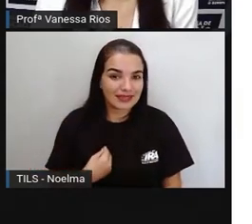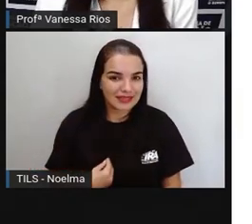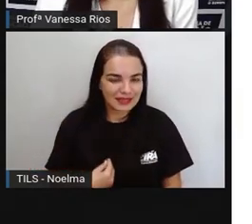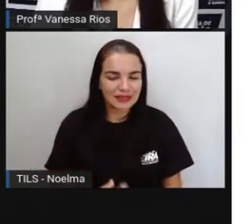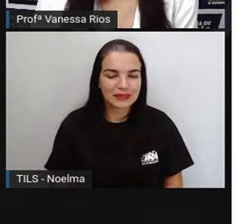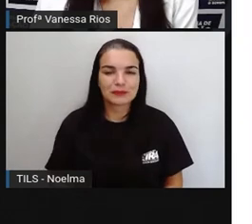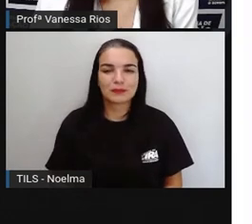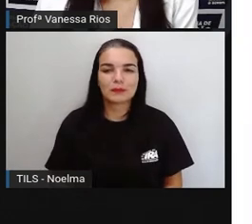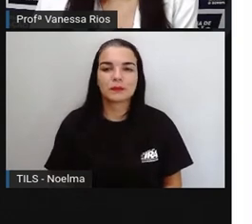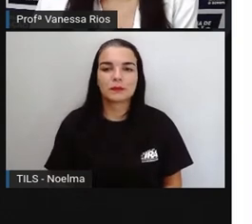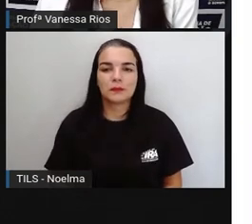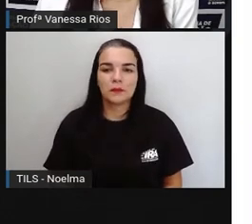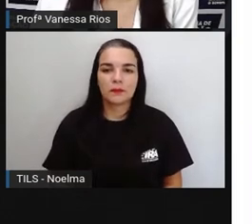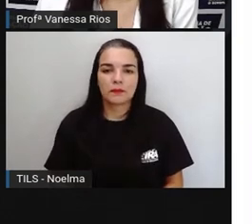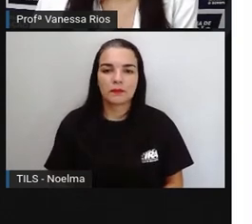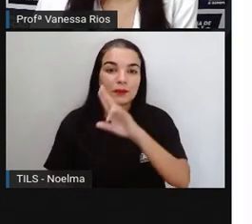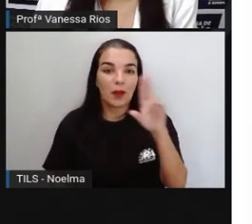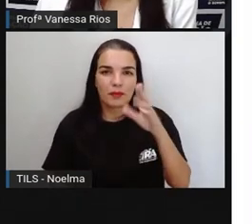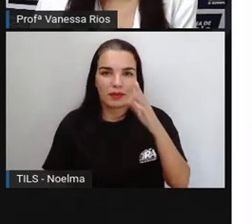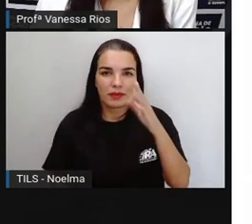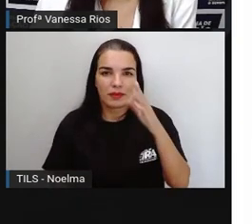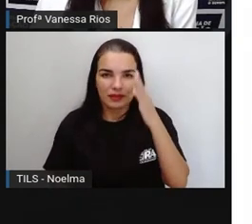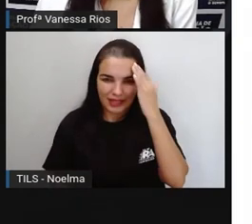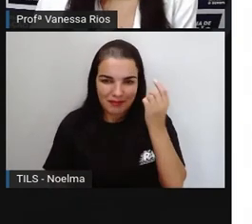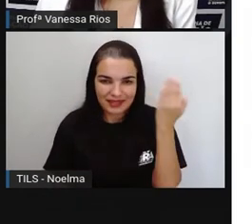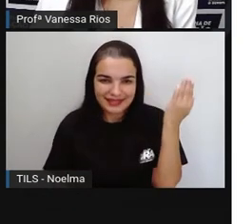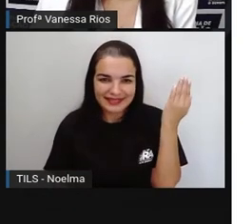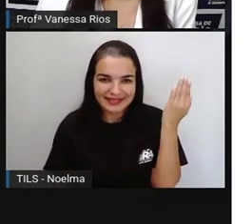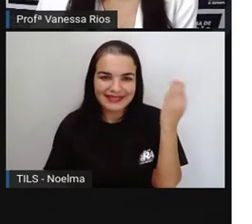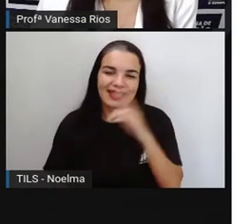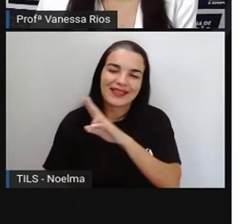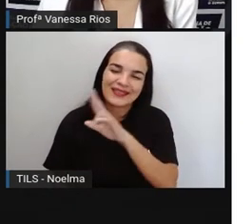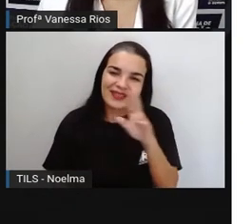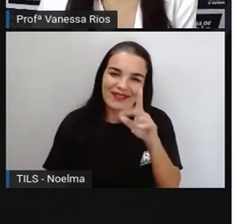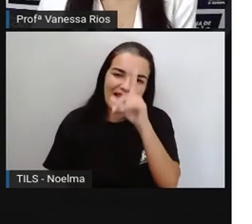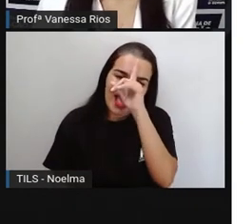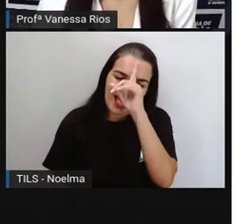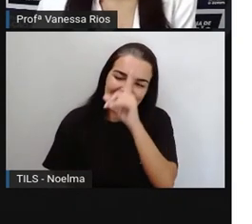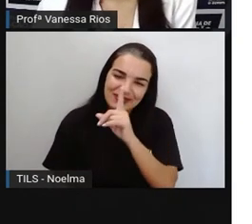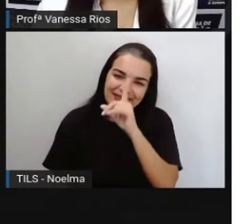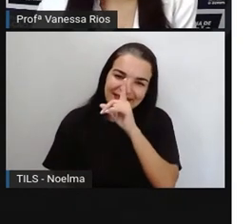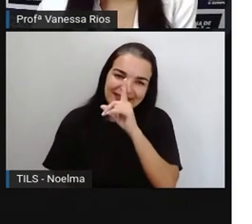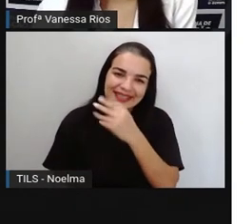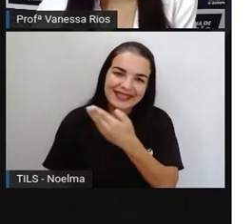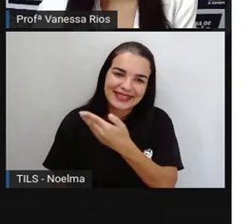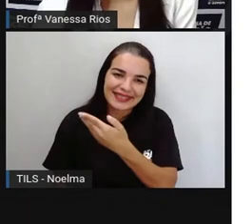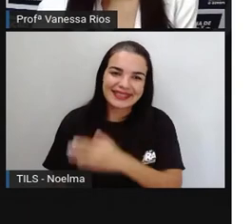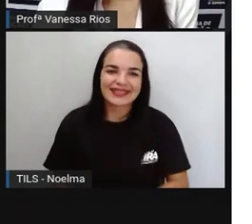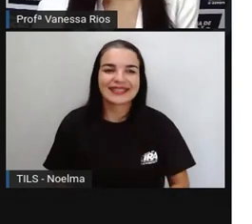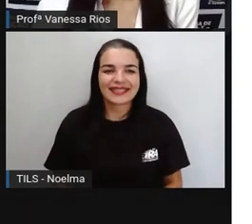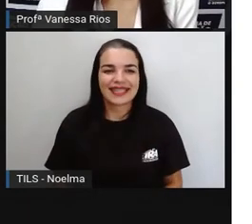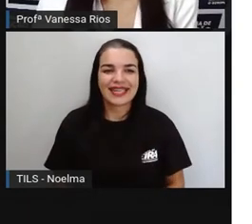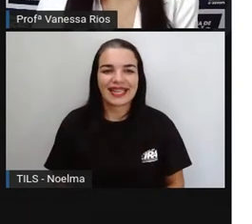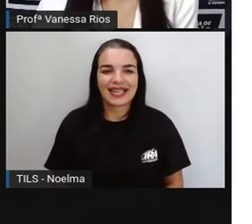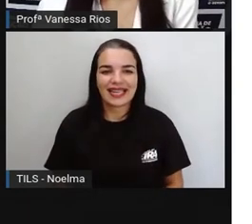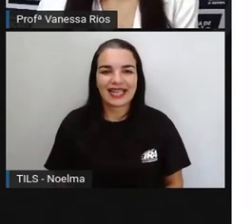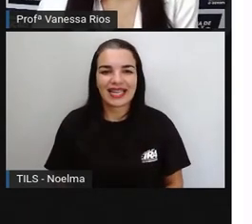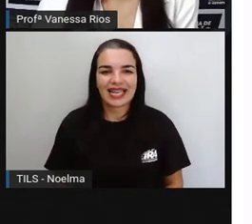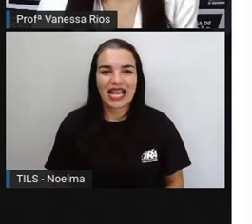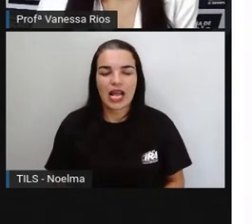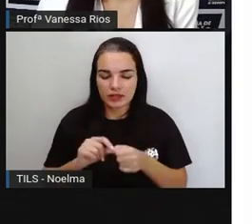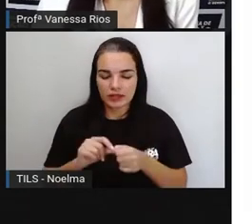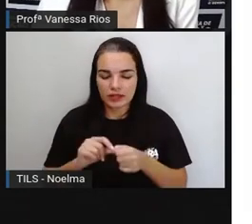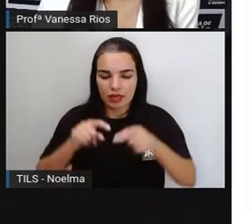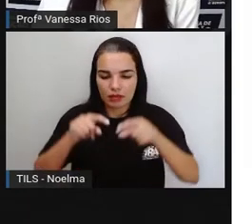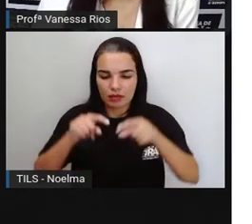antiga. Como é que se chama? Essa é a famosa amarelinha. Faça o desenho da